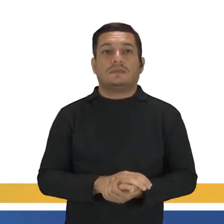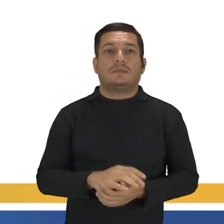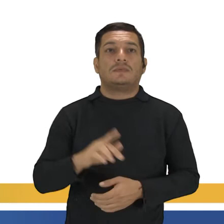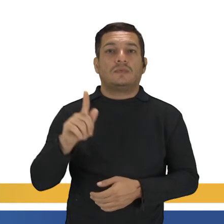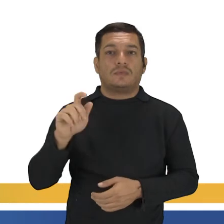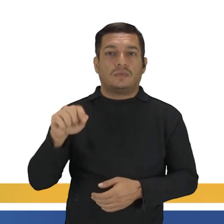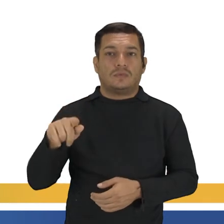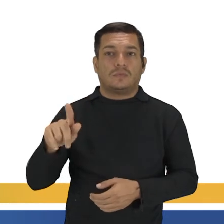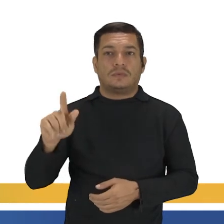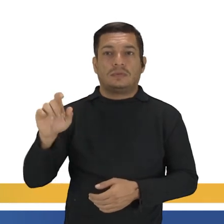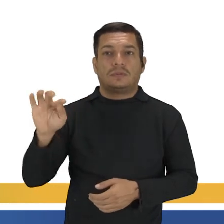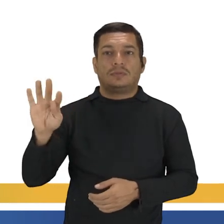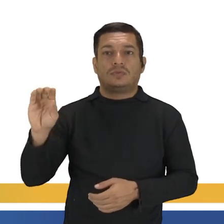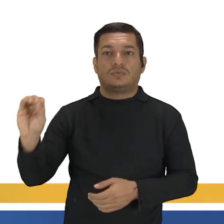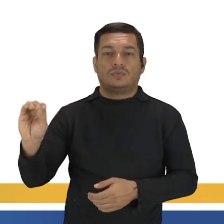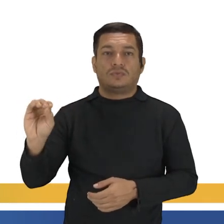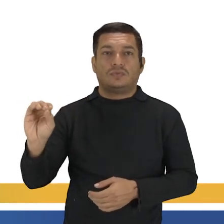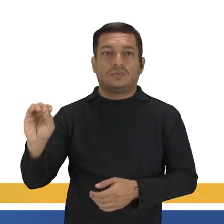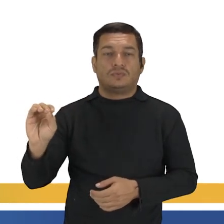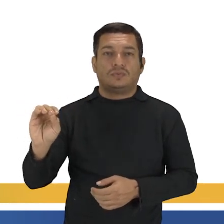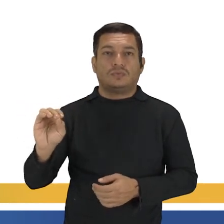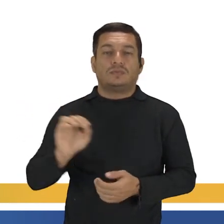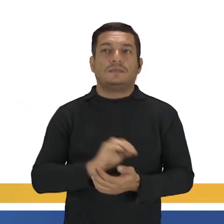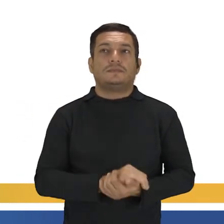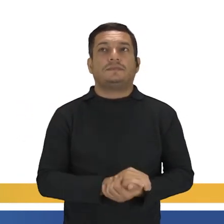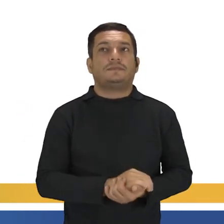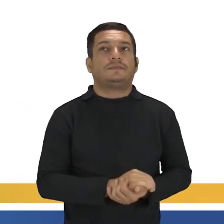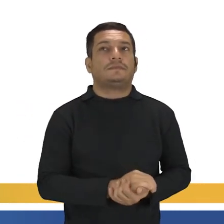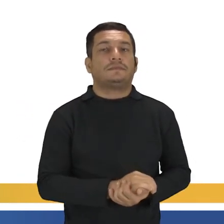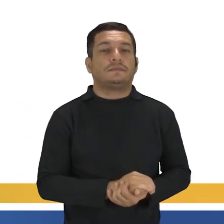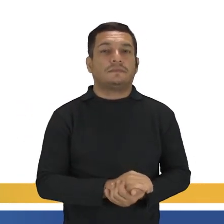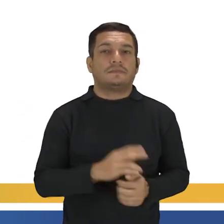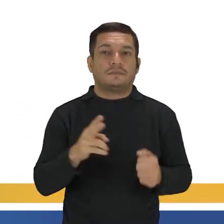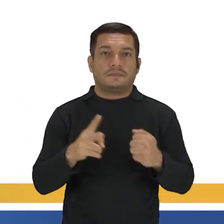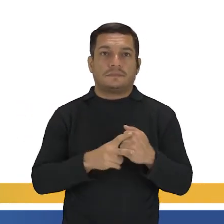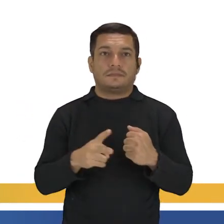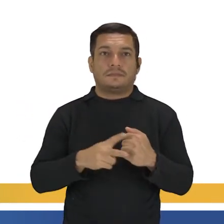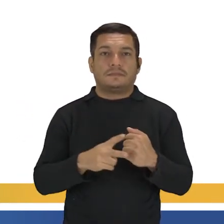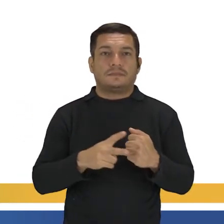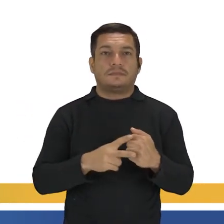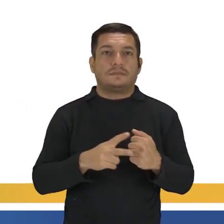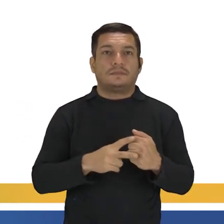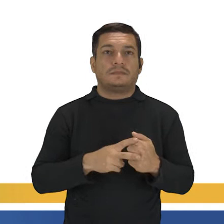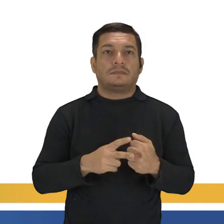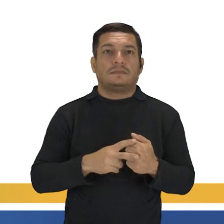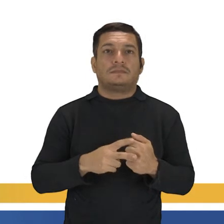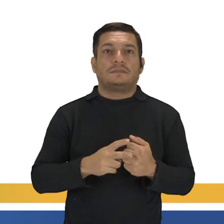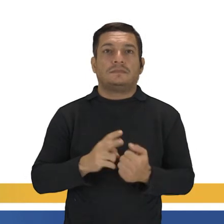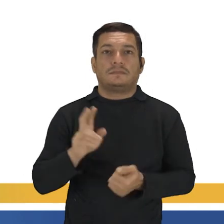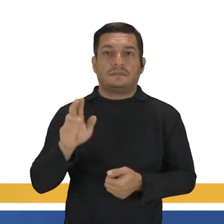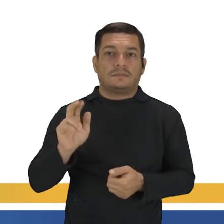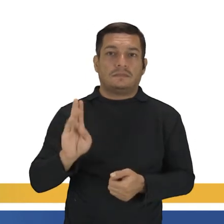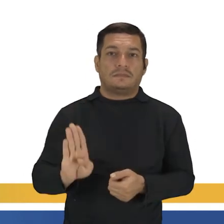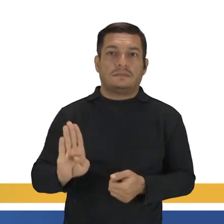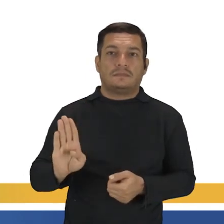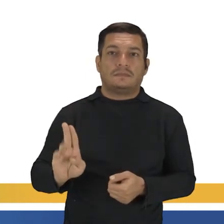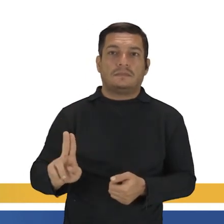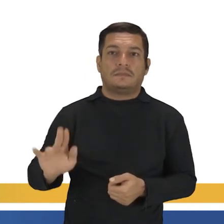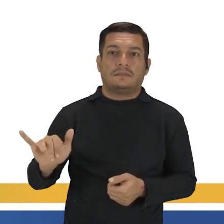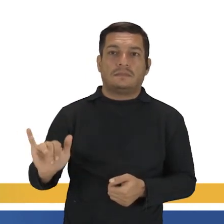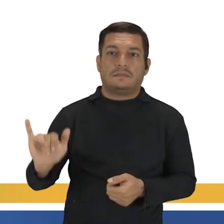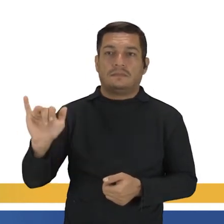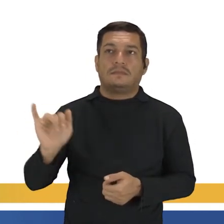com going to. Verbo to be, am, going to. Pronto, o verbo buy já tá ali, né? Buy não, tá? Por favor. É buy.